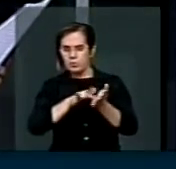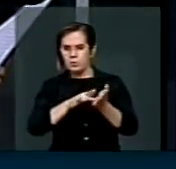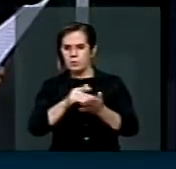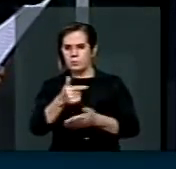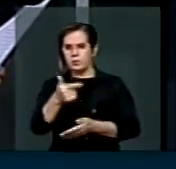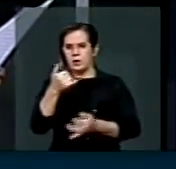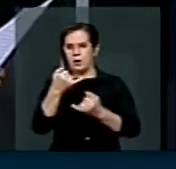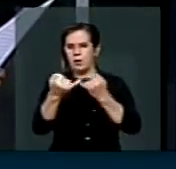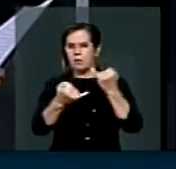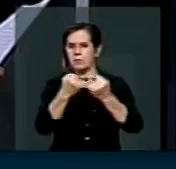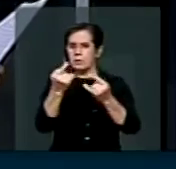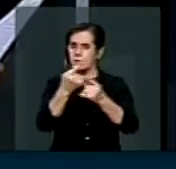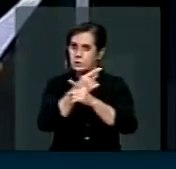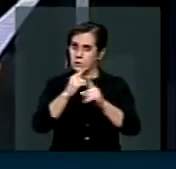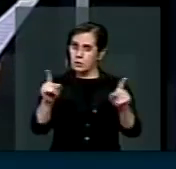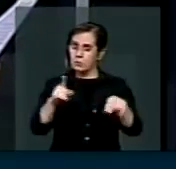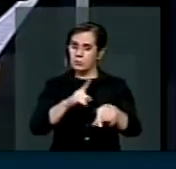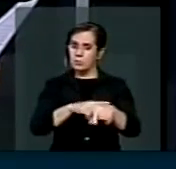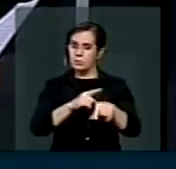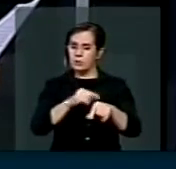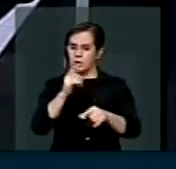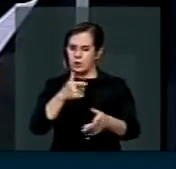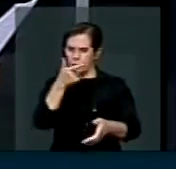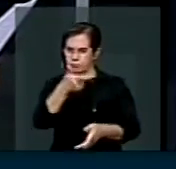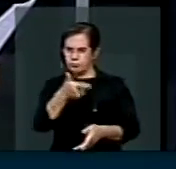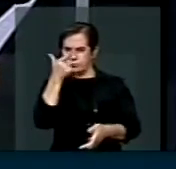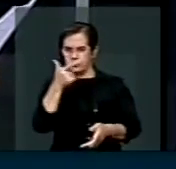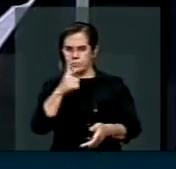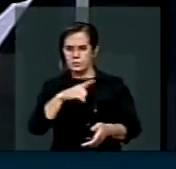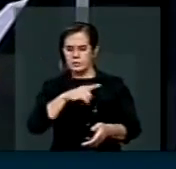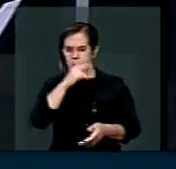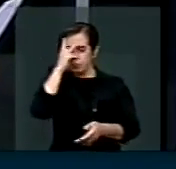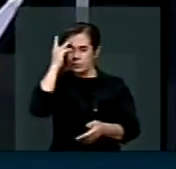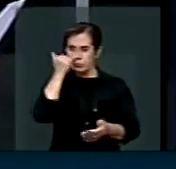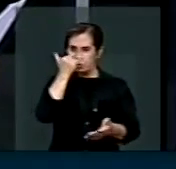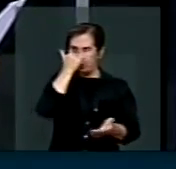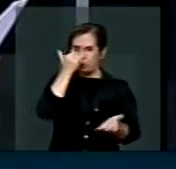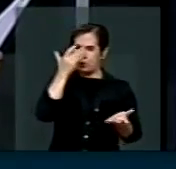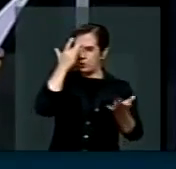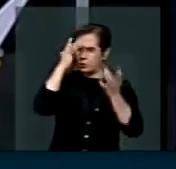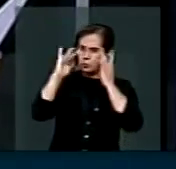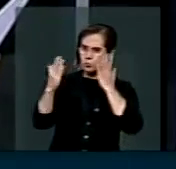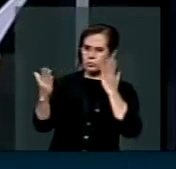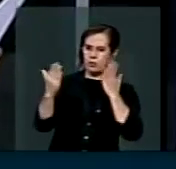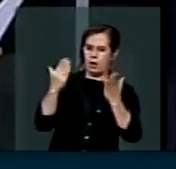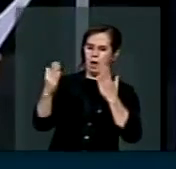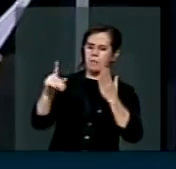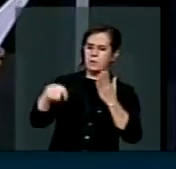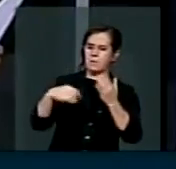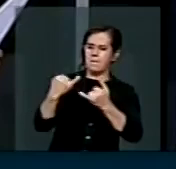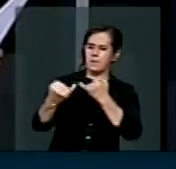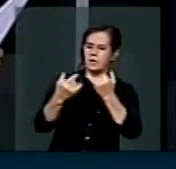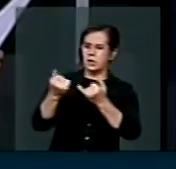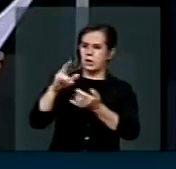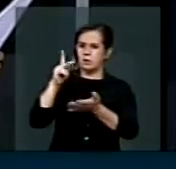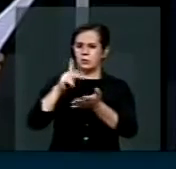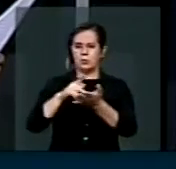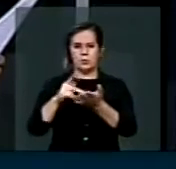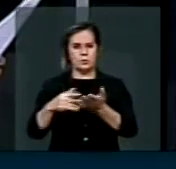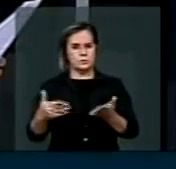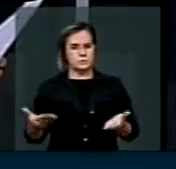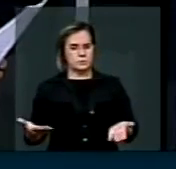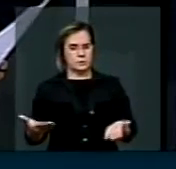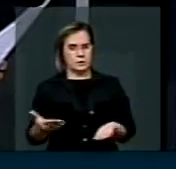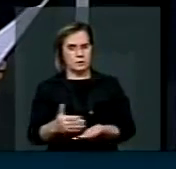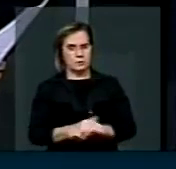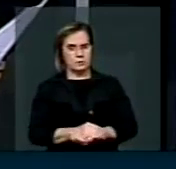brinquedo. Na hora do crime, a vítima fica sem condições de distinguir se arma é de brinquedo ou se realmente é arma de